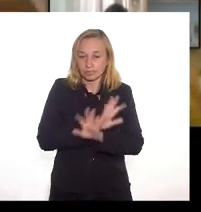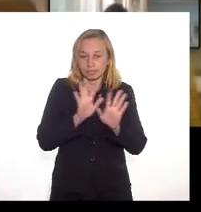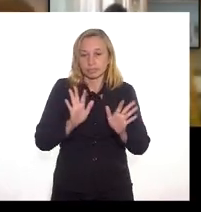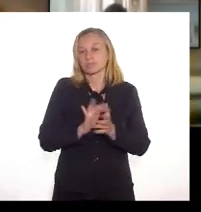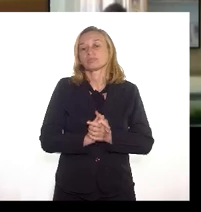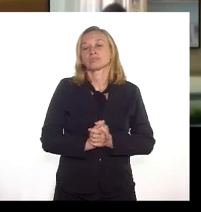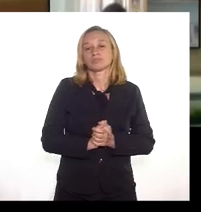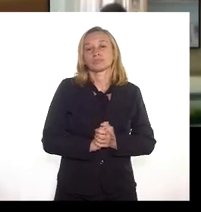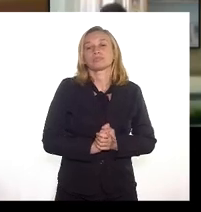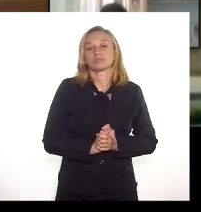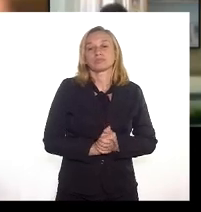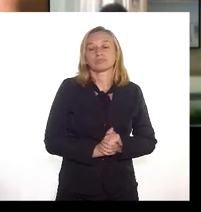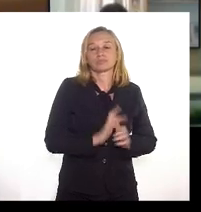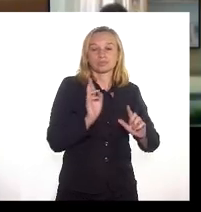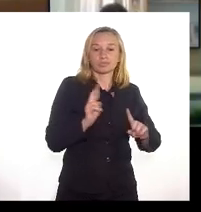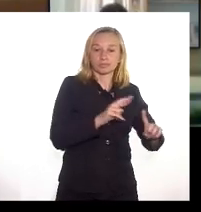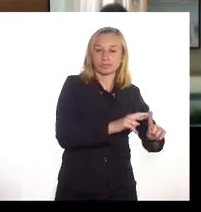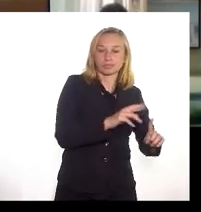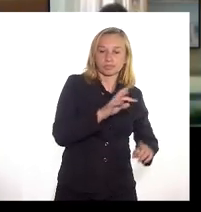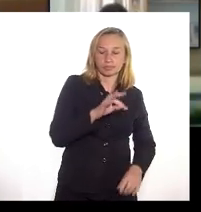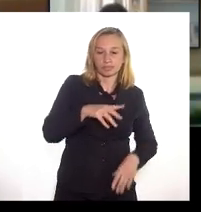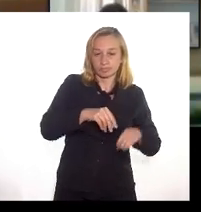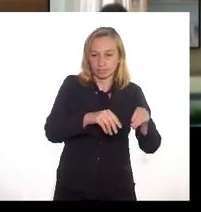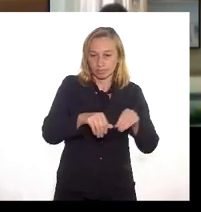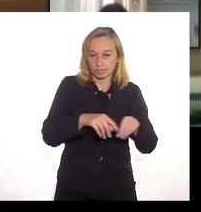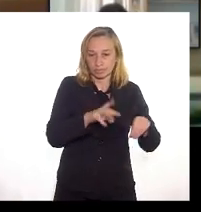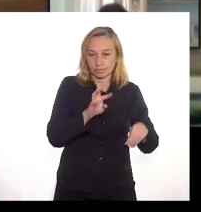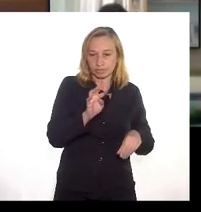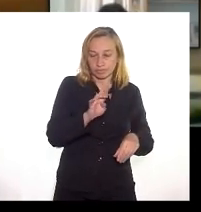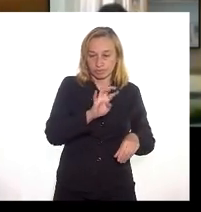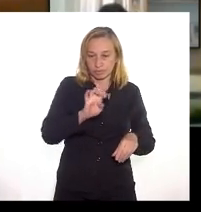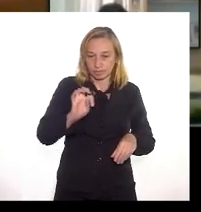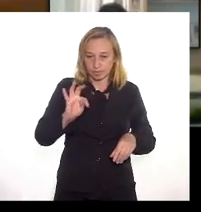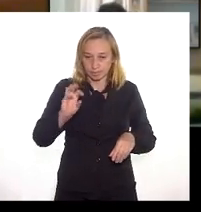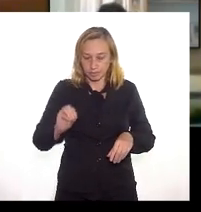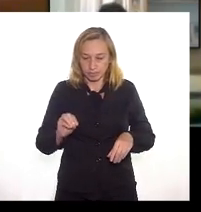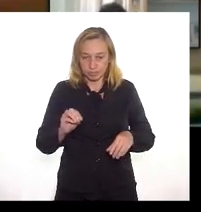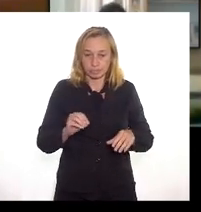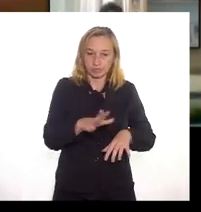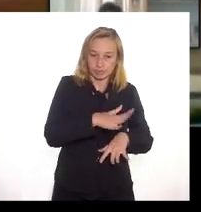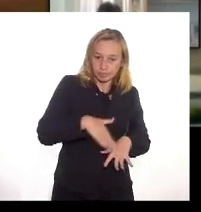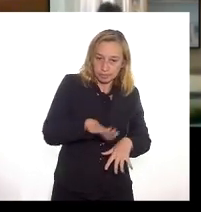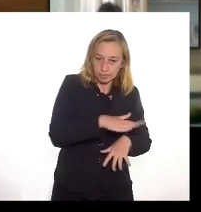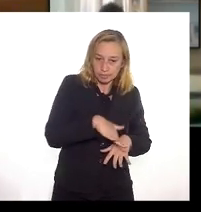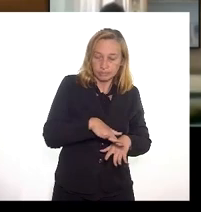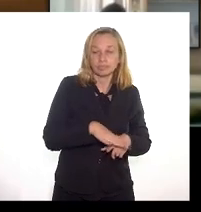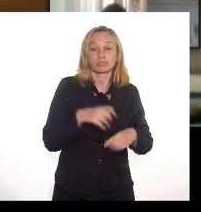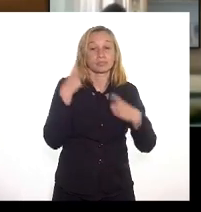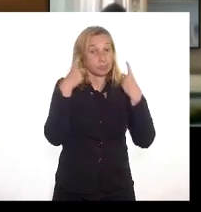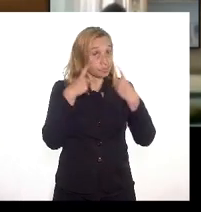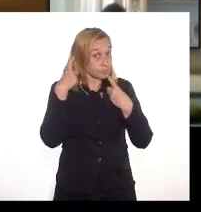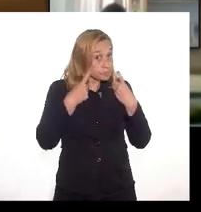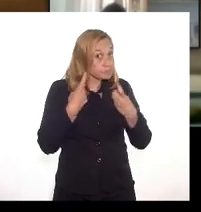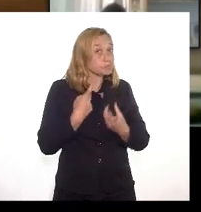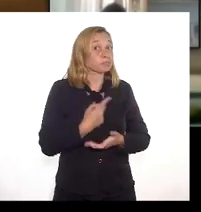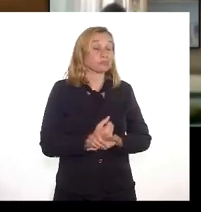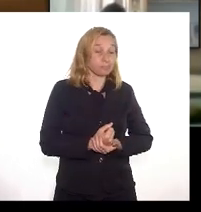no que se refere aos aterramentos que vem sendo feitos na área e a menos que nos preocupam